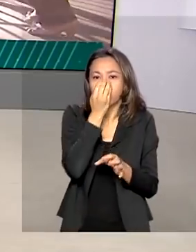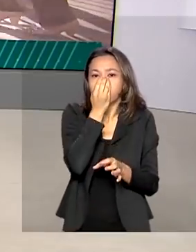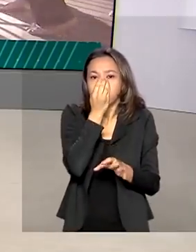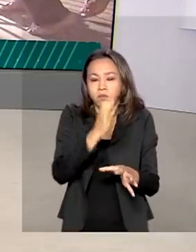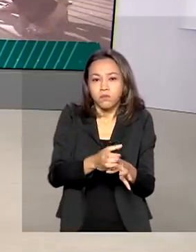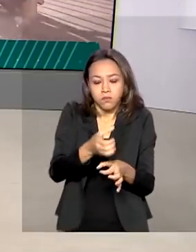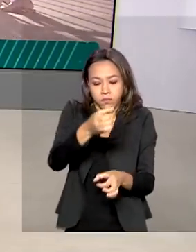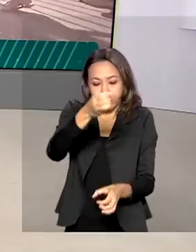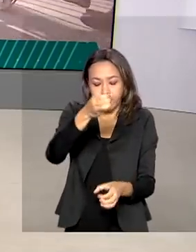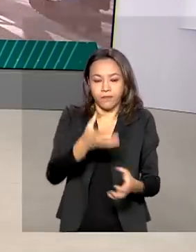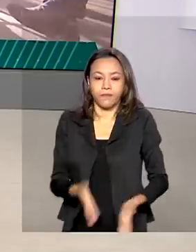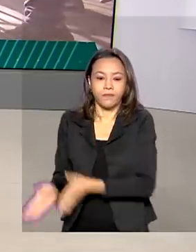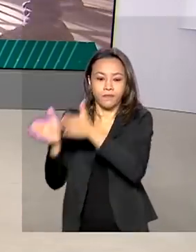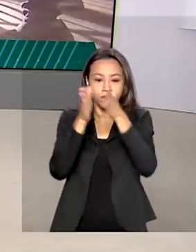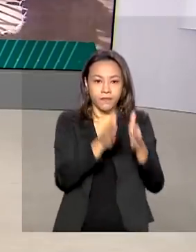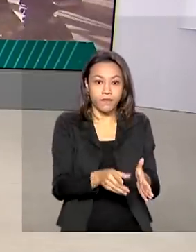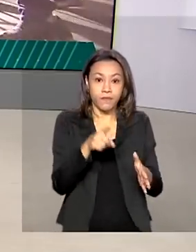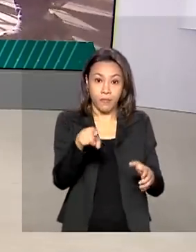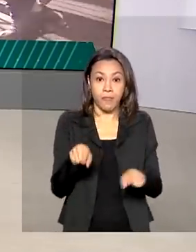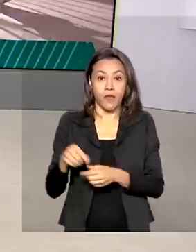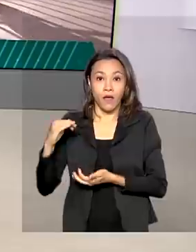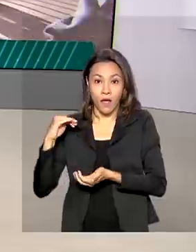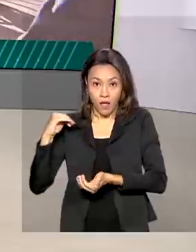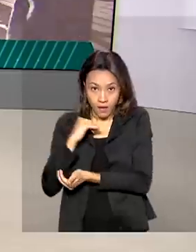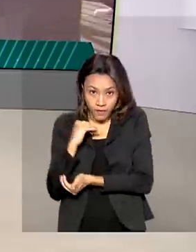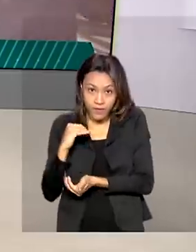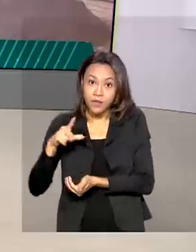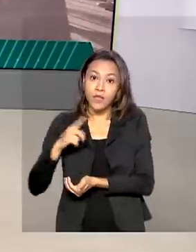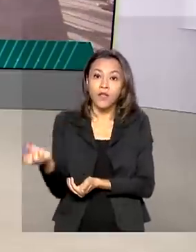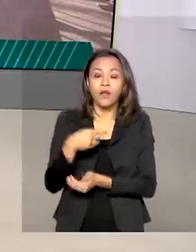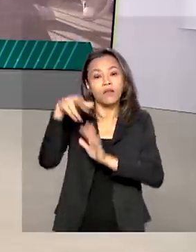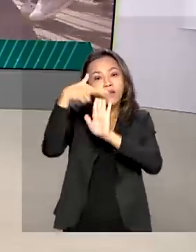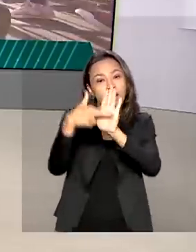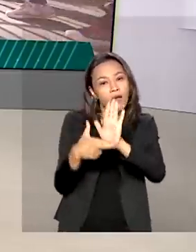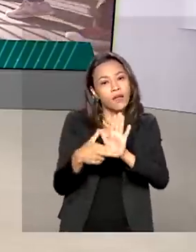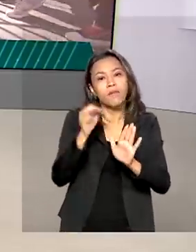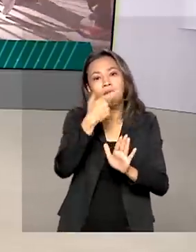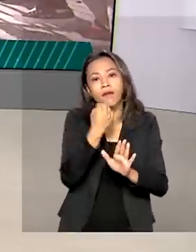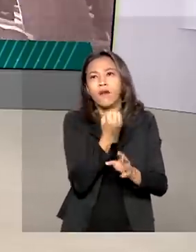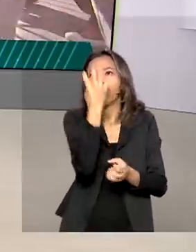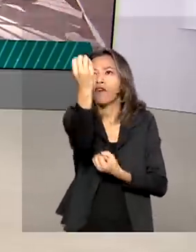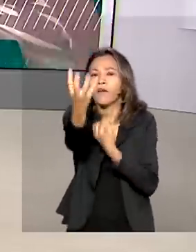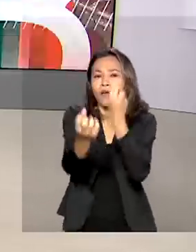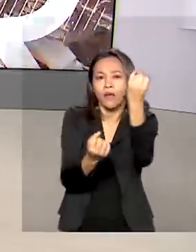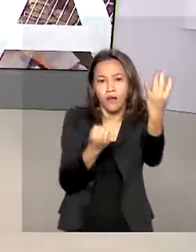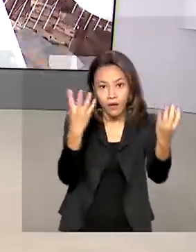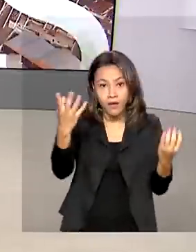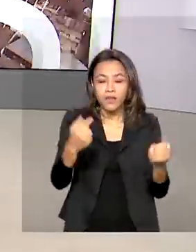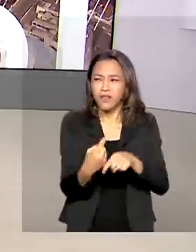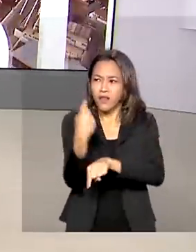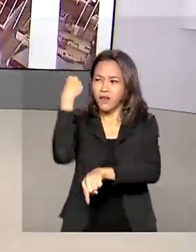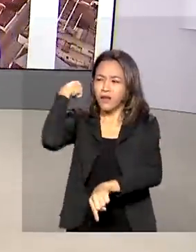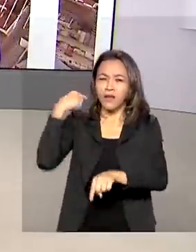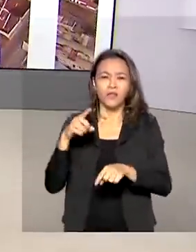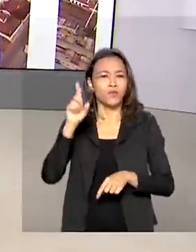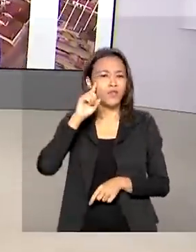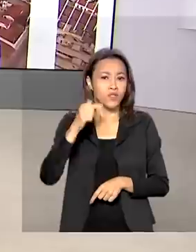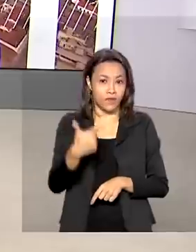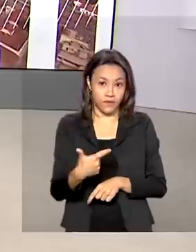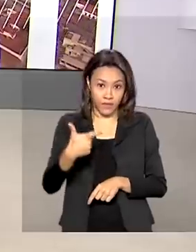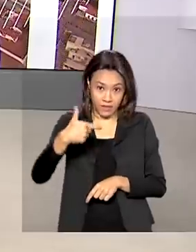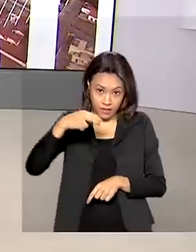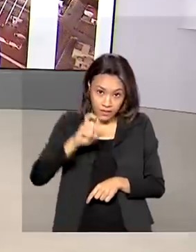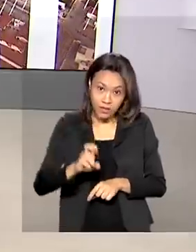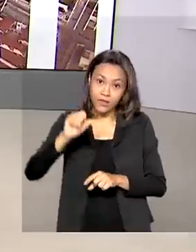A Anvisa tem novas determinações aos viajantes por conta da pandemia. Elas estão valendo desde 25 de janeiro deste